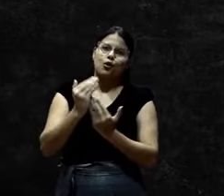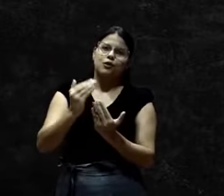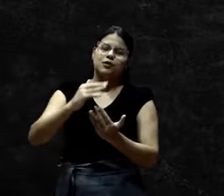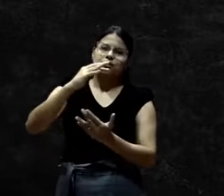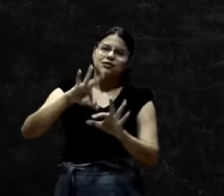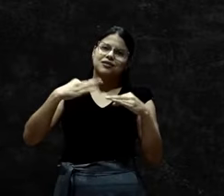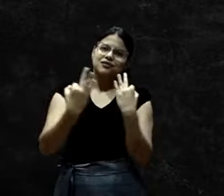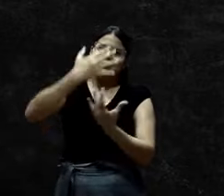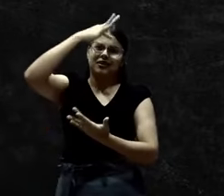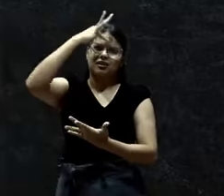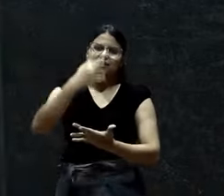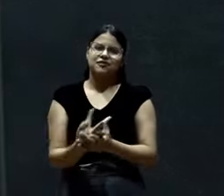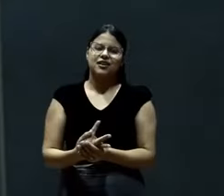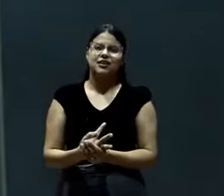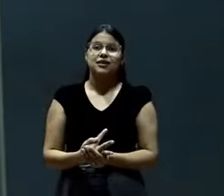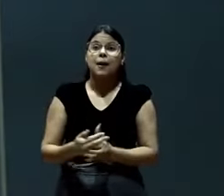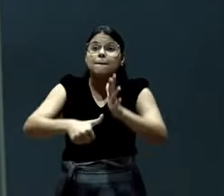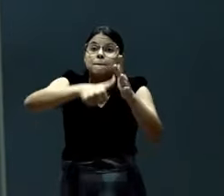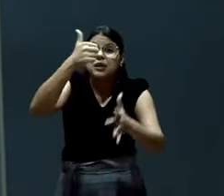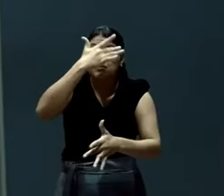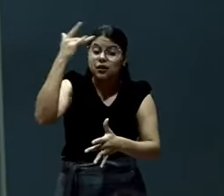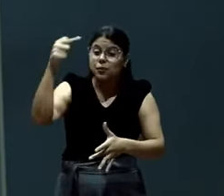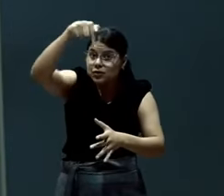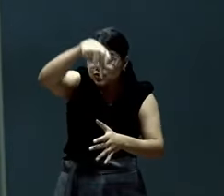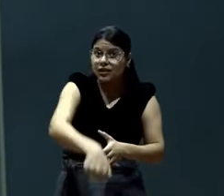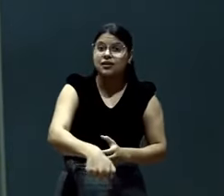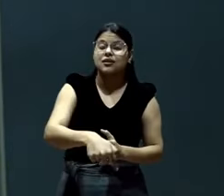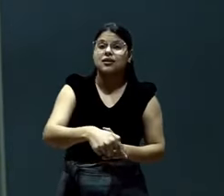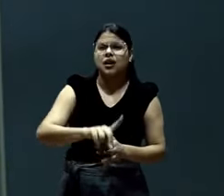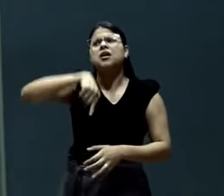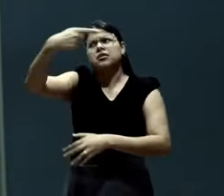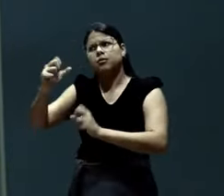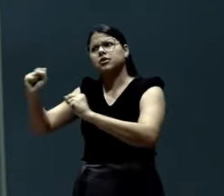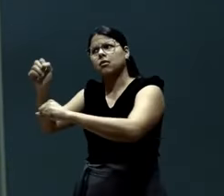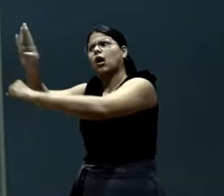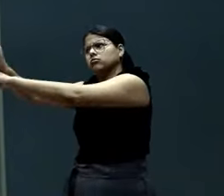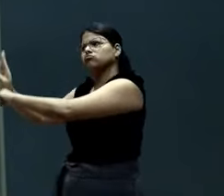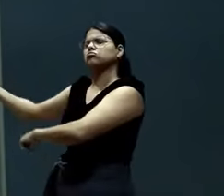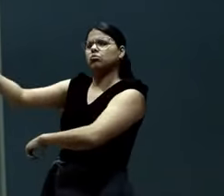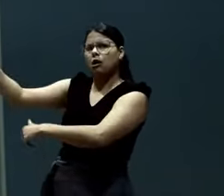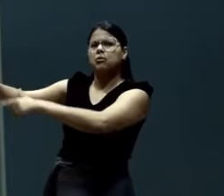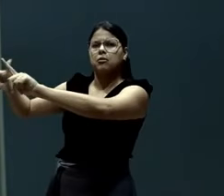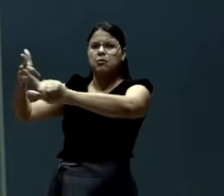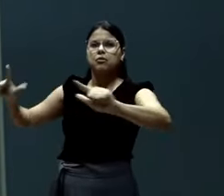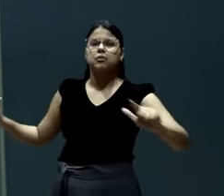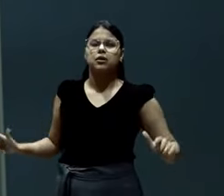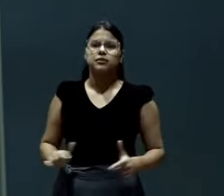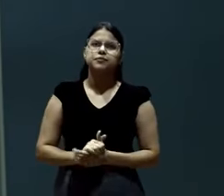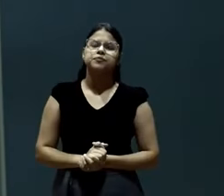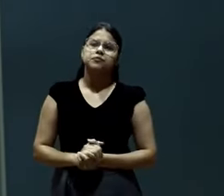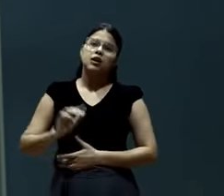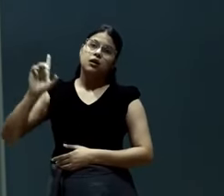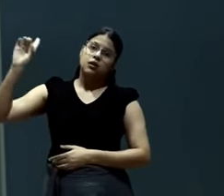casa. Primeiro os de dentro. Depois os de fora. Deus vai nos dar graça. Para